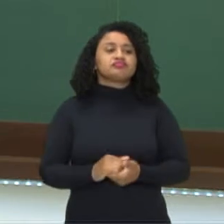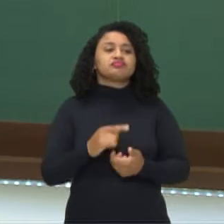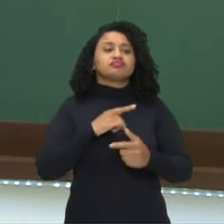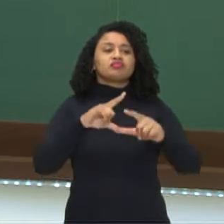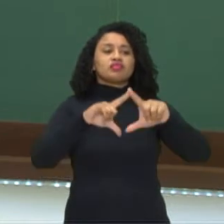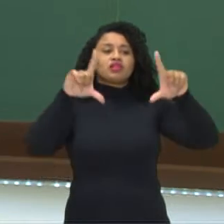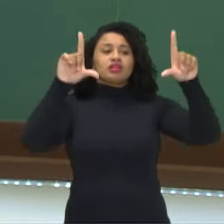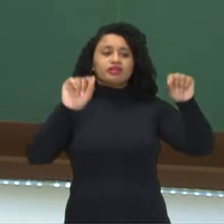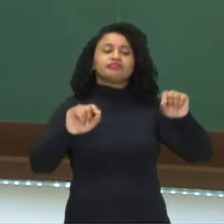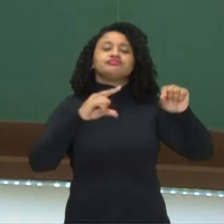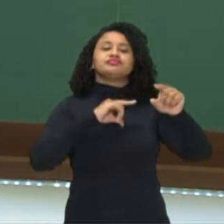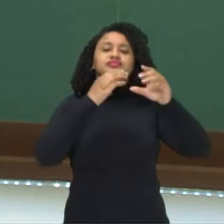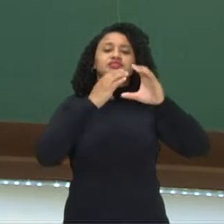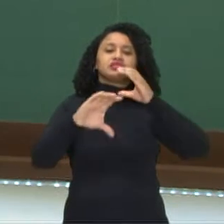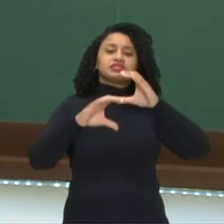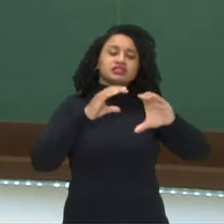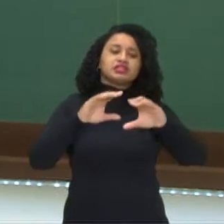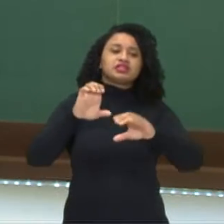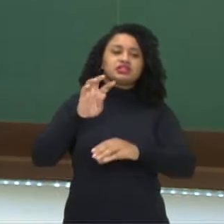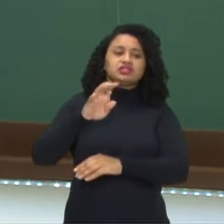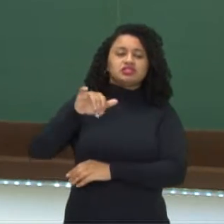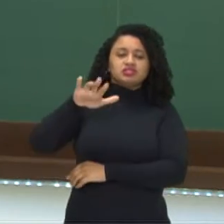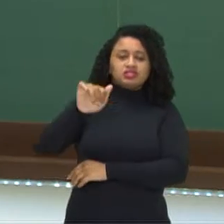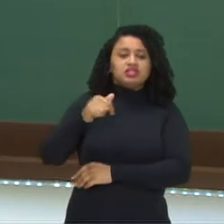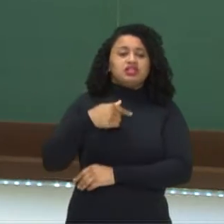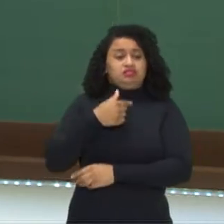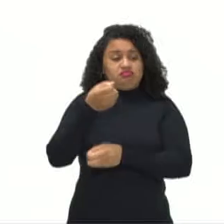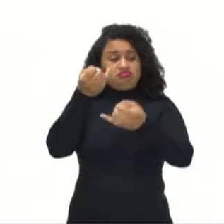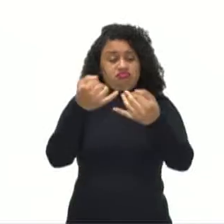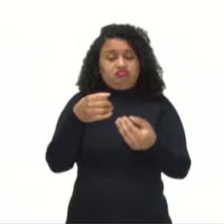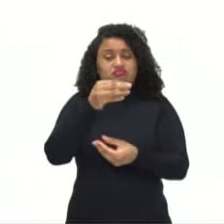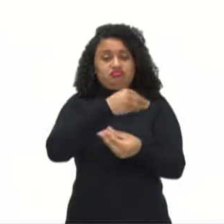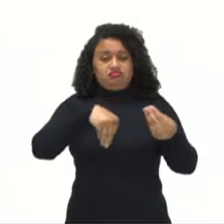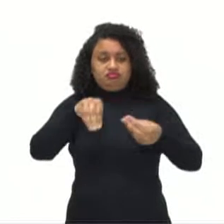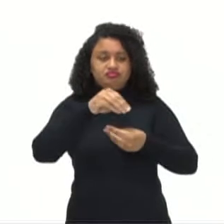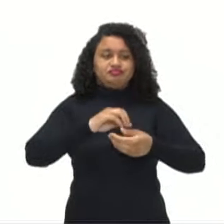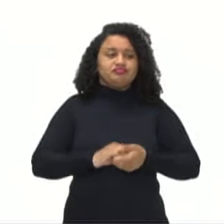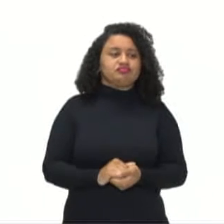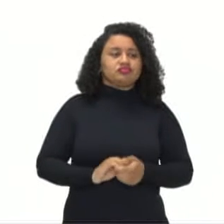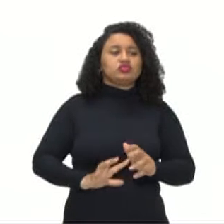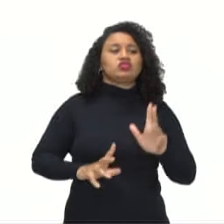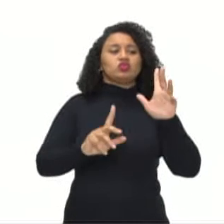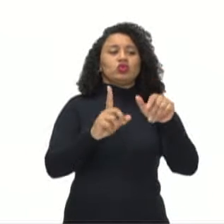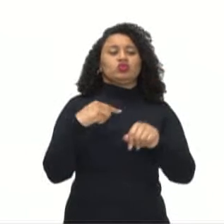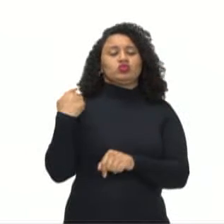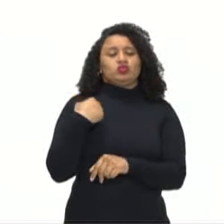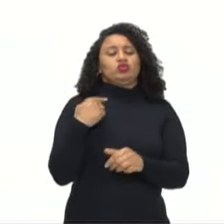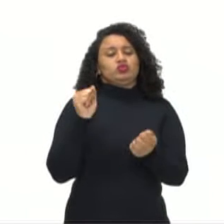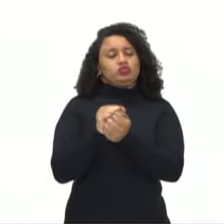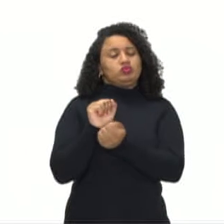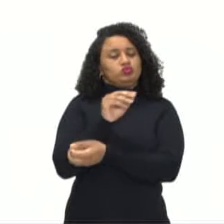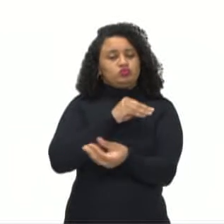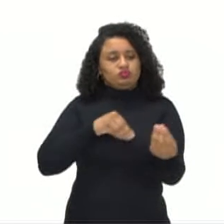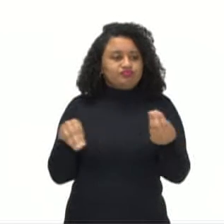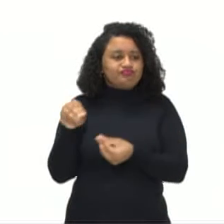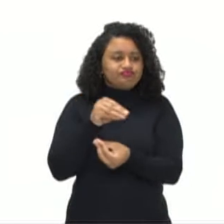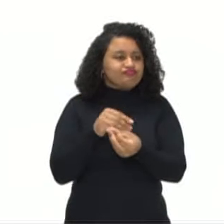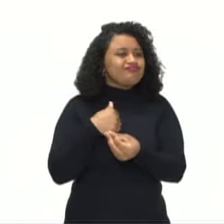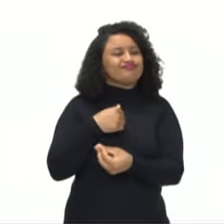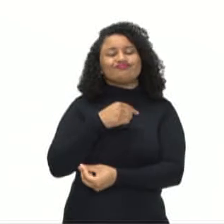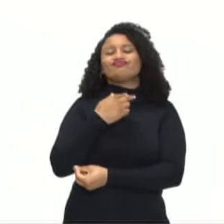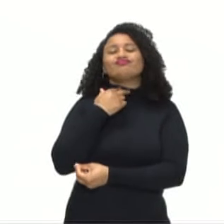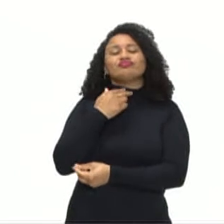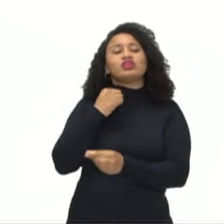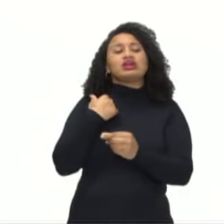canção, na etnia, vai falar um pouquinho sobre essa mistura, né? Somos todos juntos uma miscigenação e não